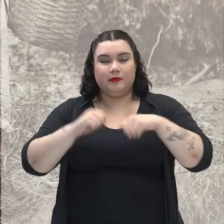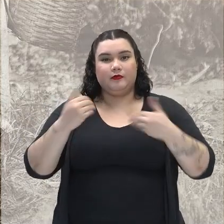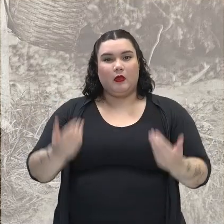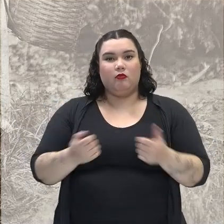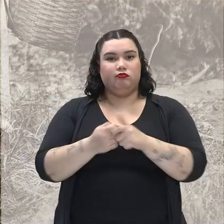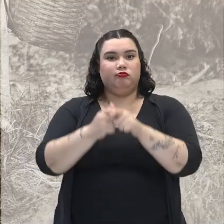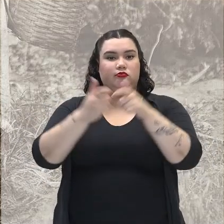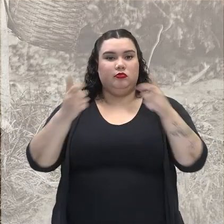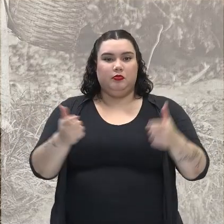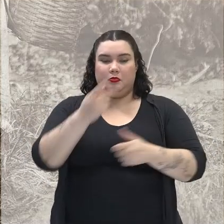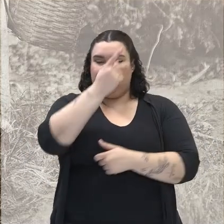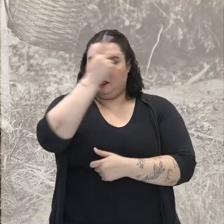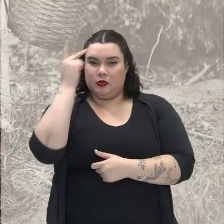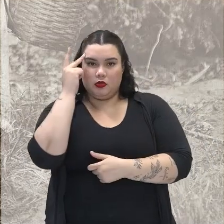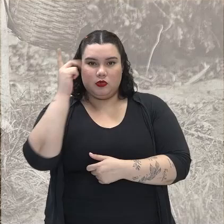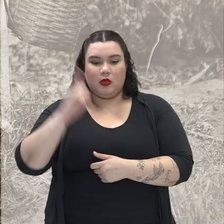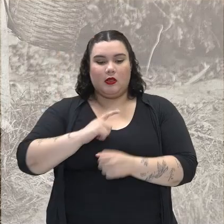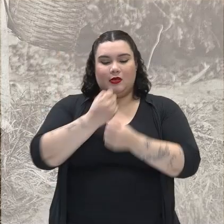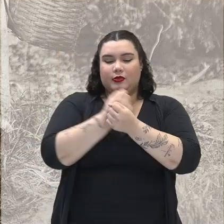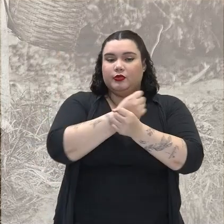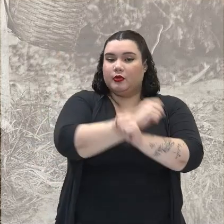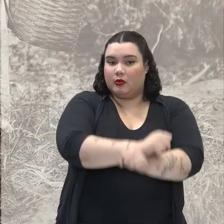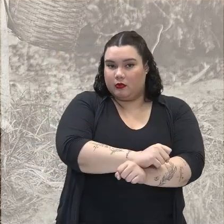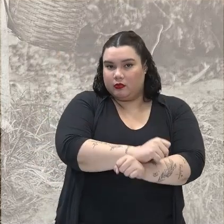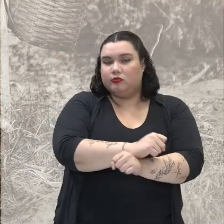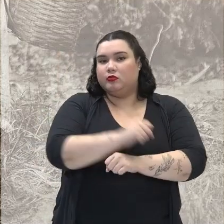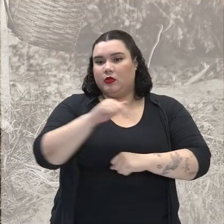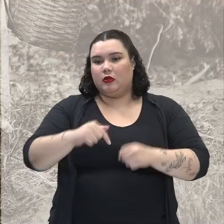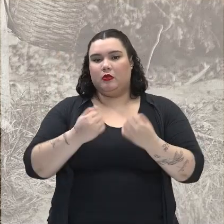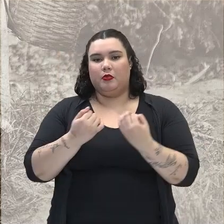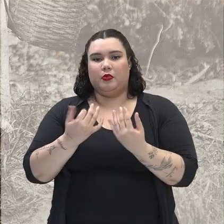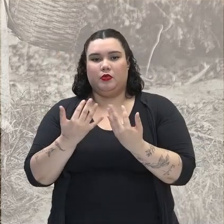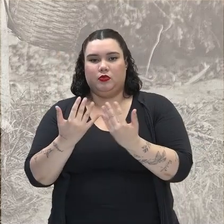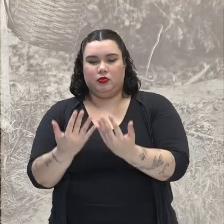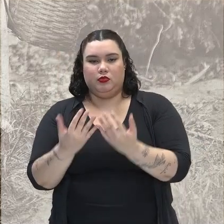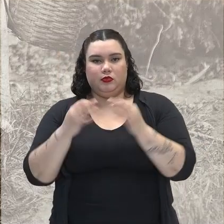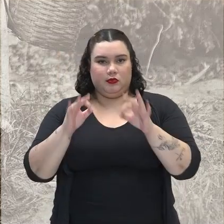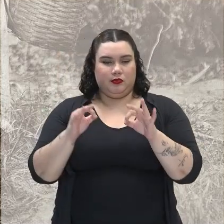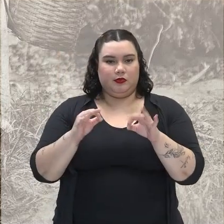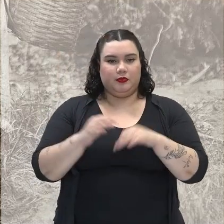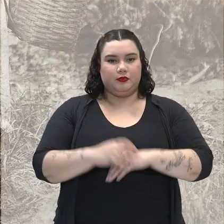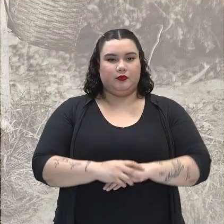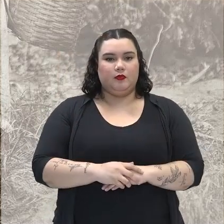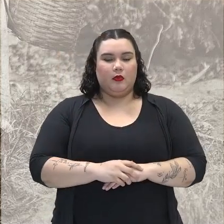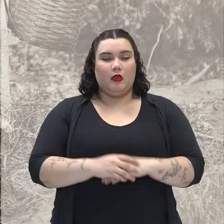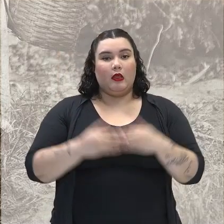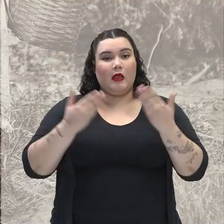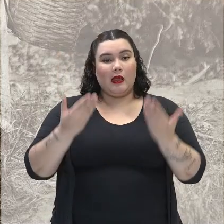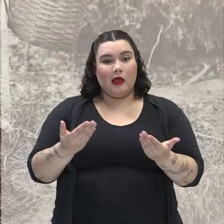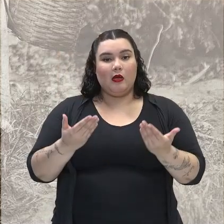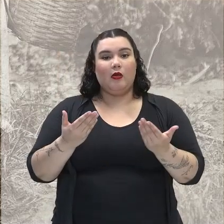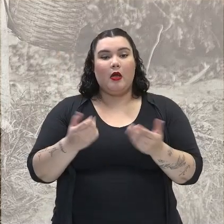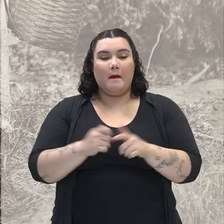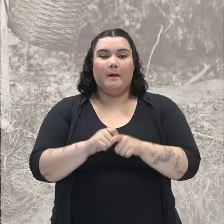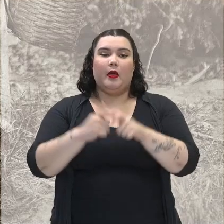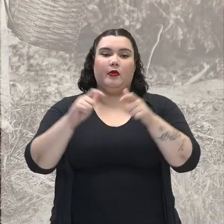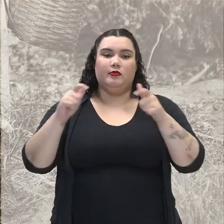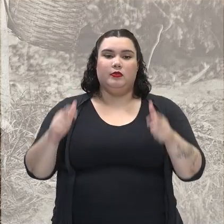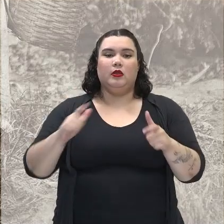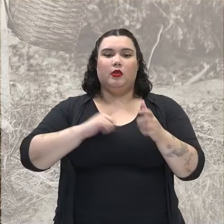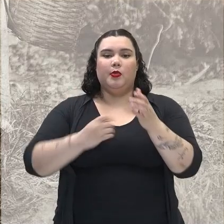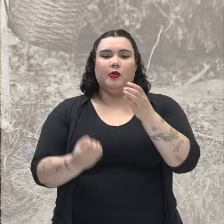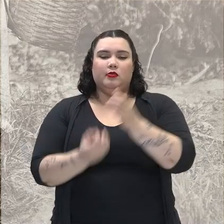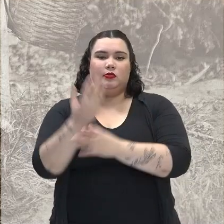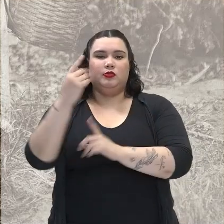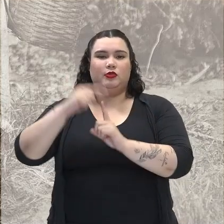escravizadas que foram conduzidas para as áreas de produção agrária, não é? Sendo que muitos, claro, implementavam